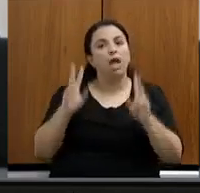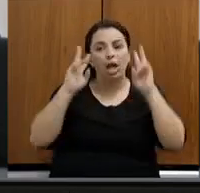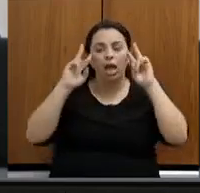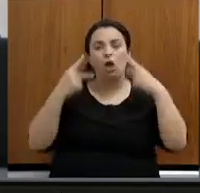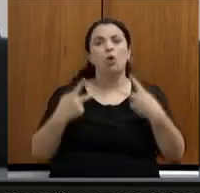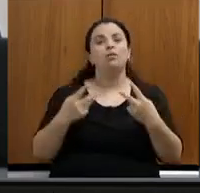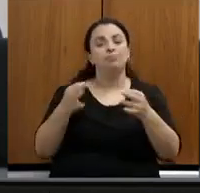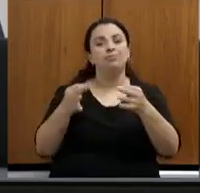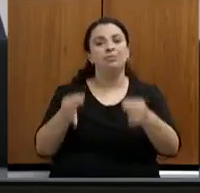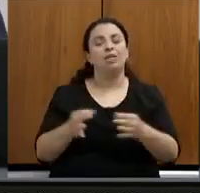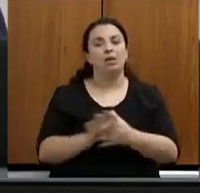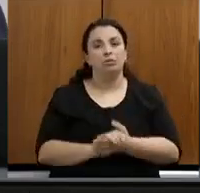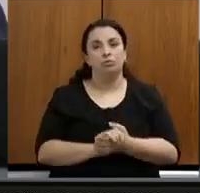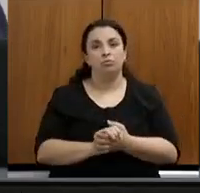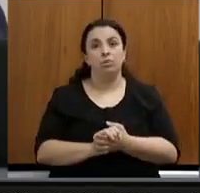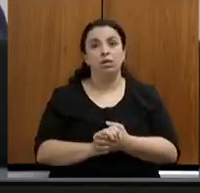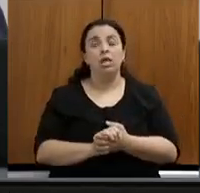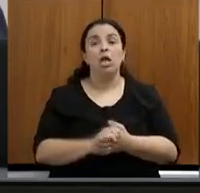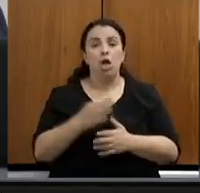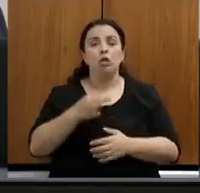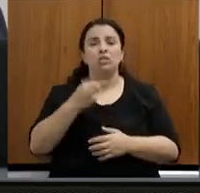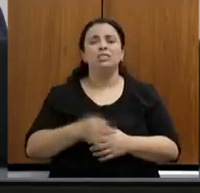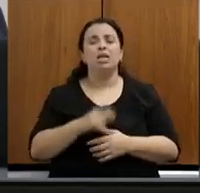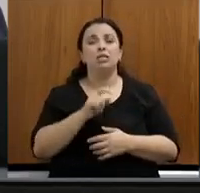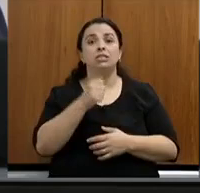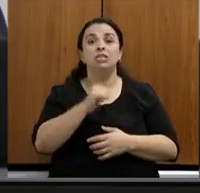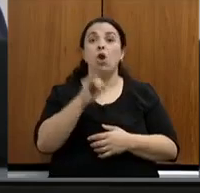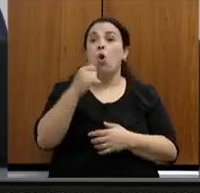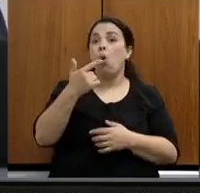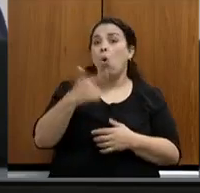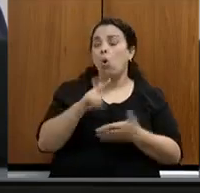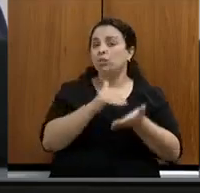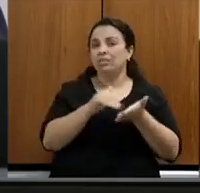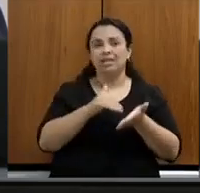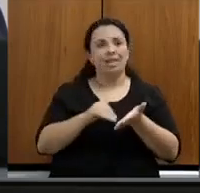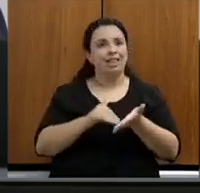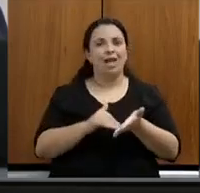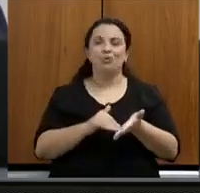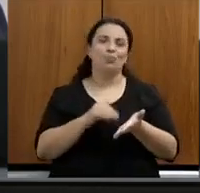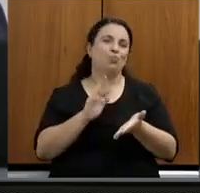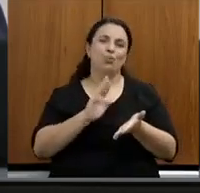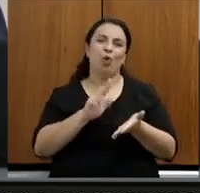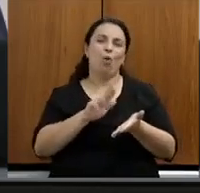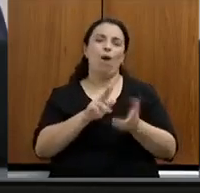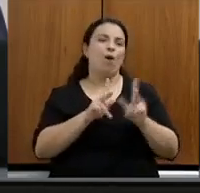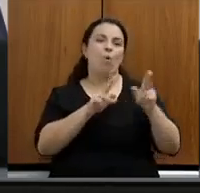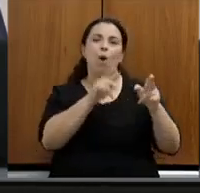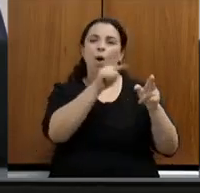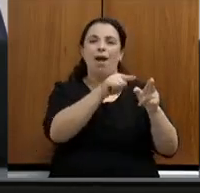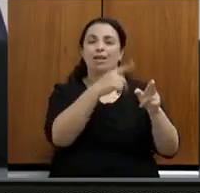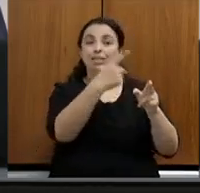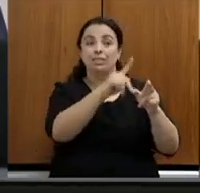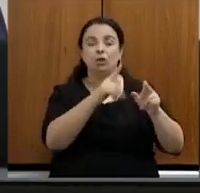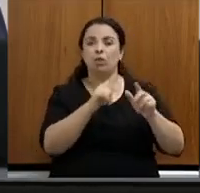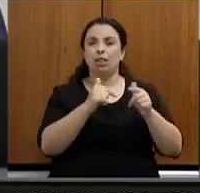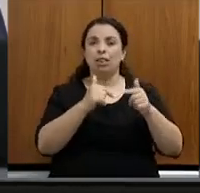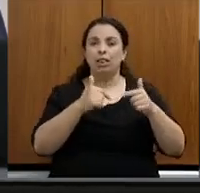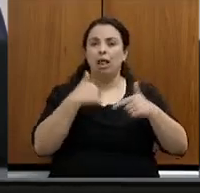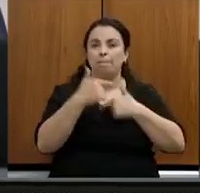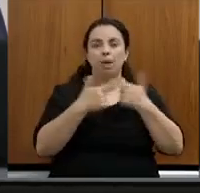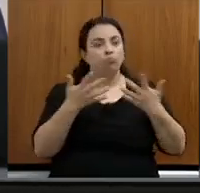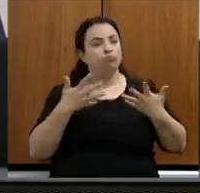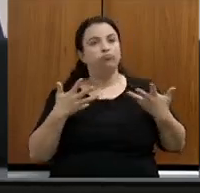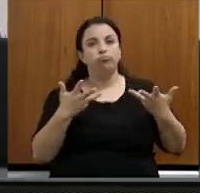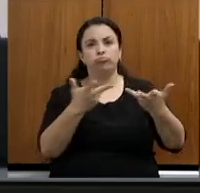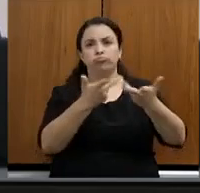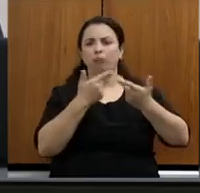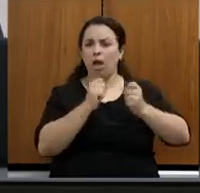secretário que estivesse na pasta estaria fazendo todo o empenho dentro das suas limitações como secretário